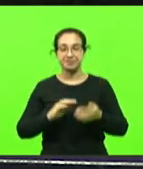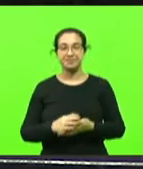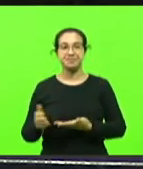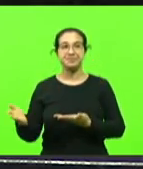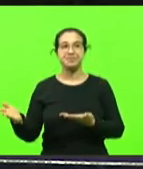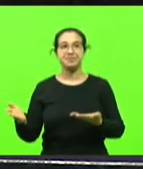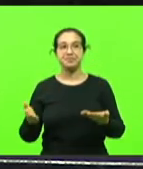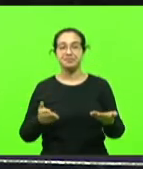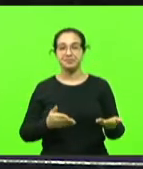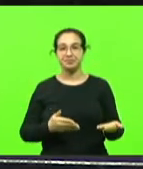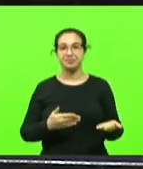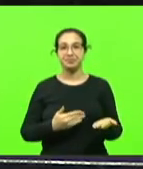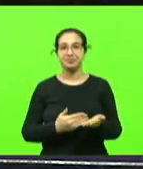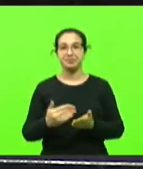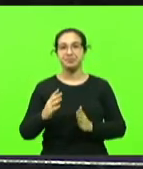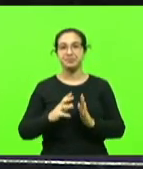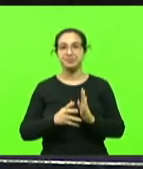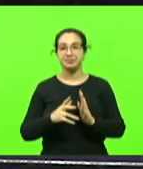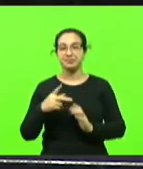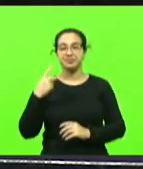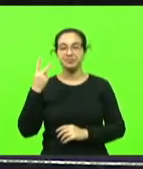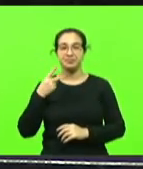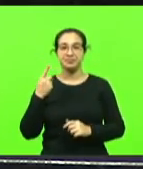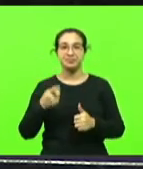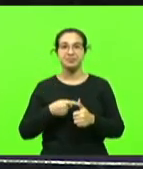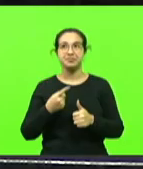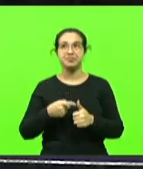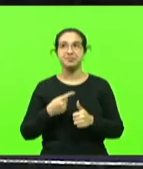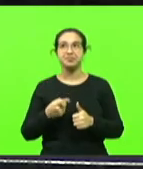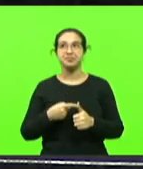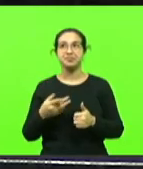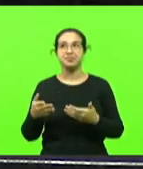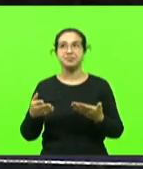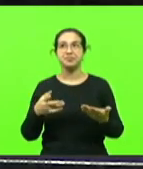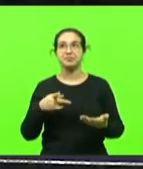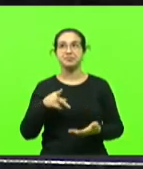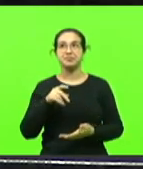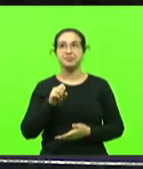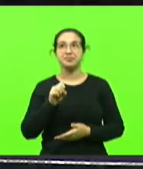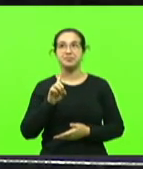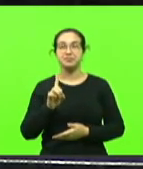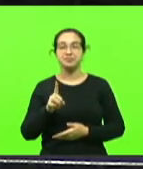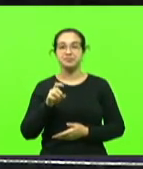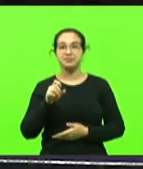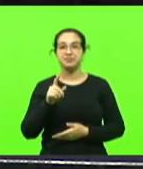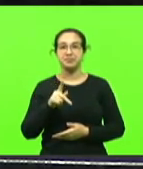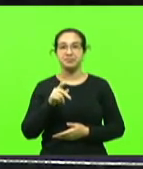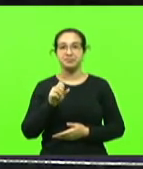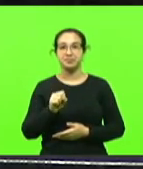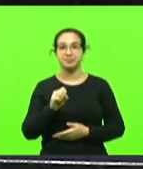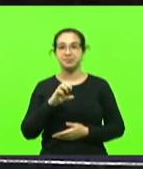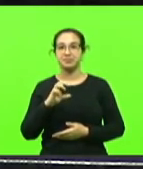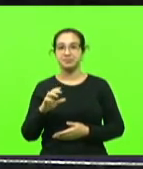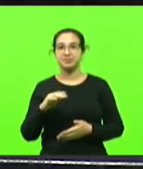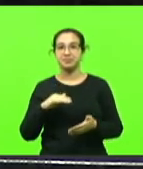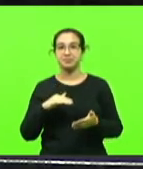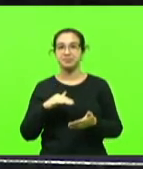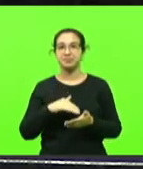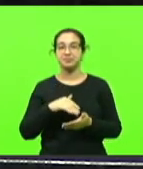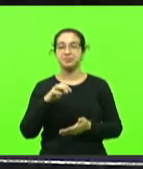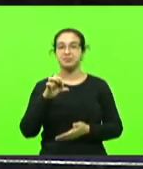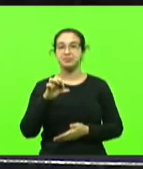ao horário dos partidos políticos. O primeiro horário pertence ao bloco PSD-PSC, por tempo de até nove minutos.